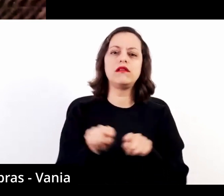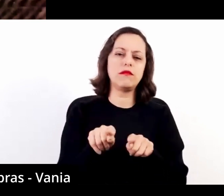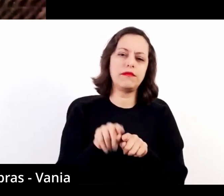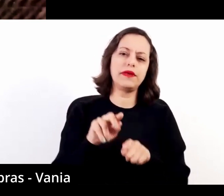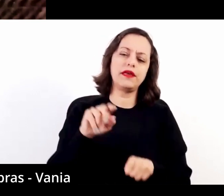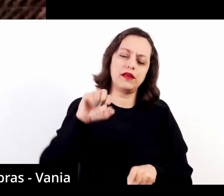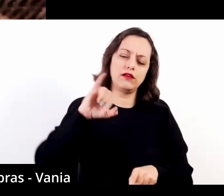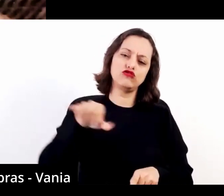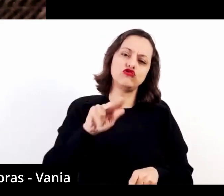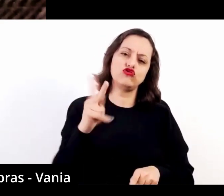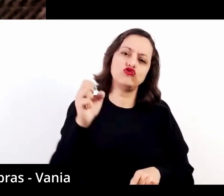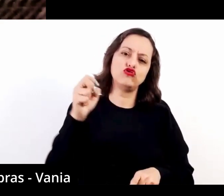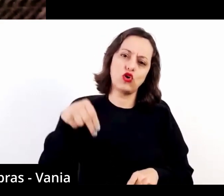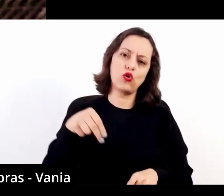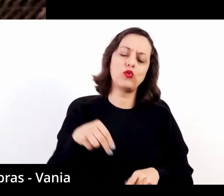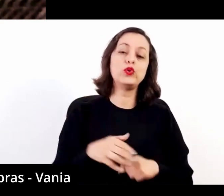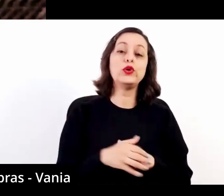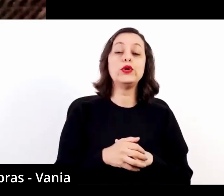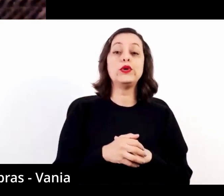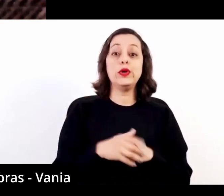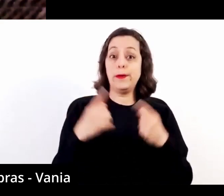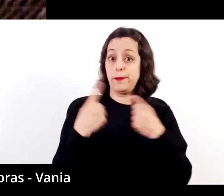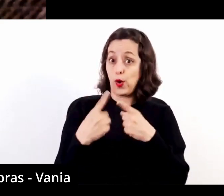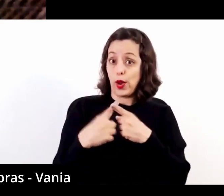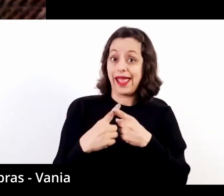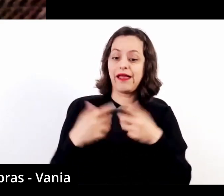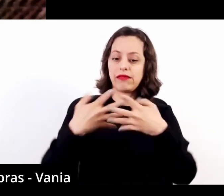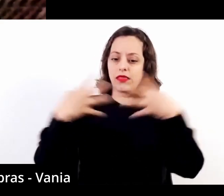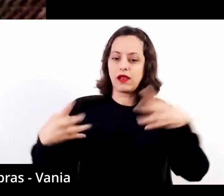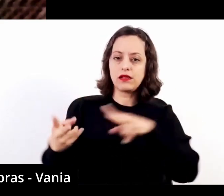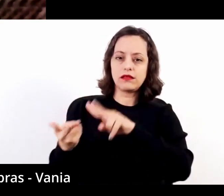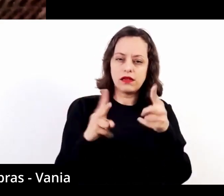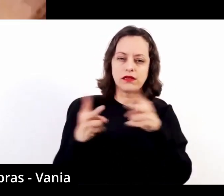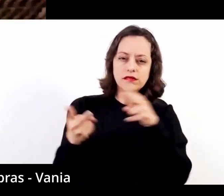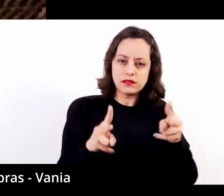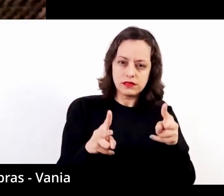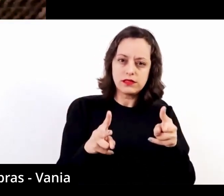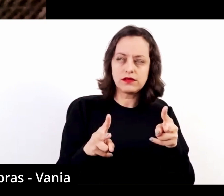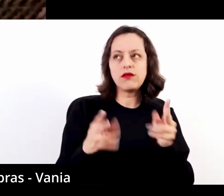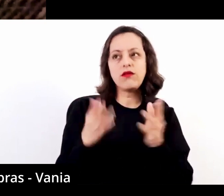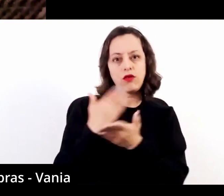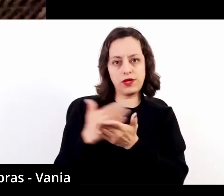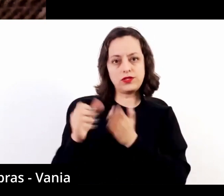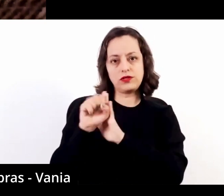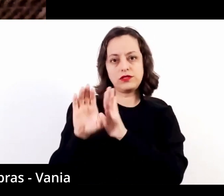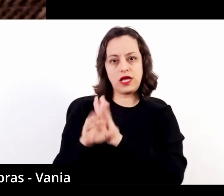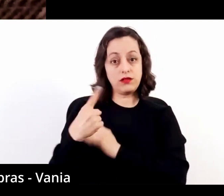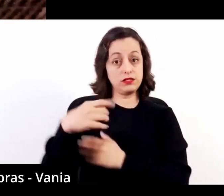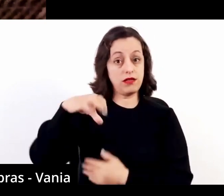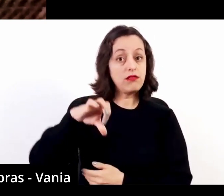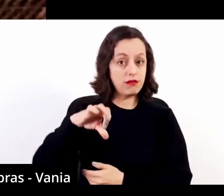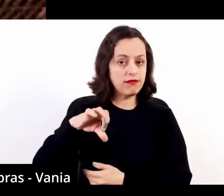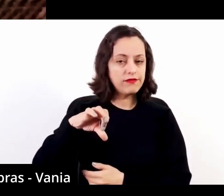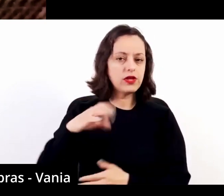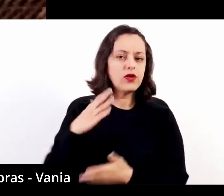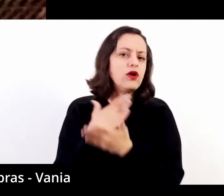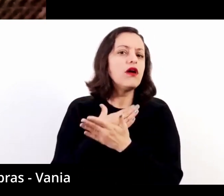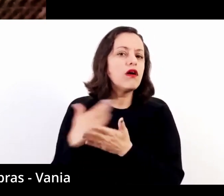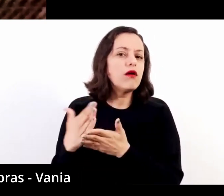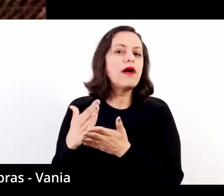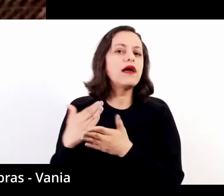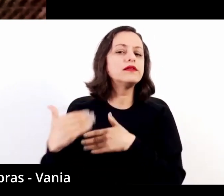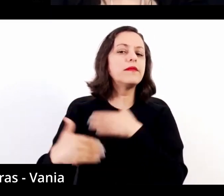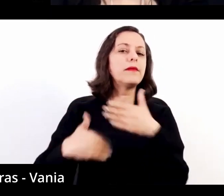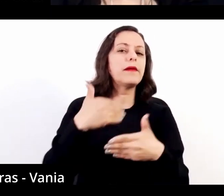Mas também porque, através da transcrição, essa herança que o violão recebe desde o século XIX consegue se